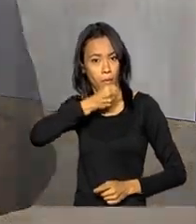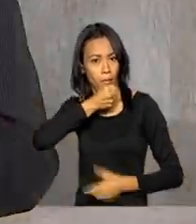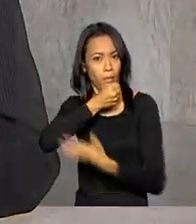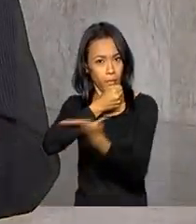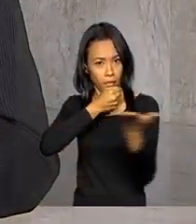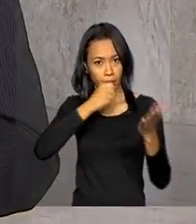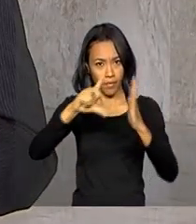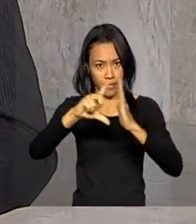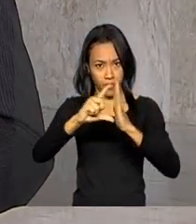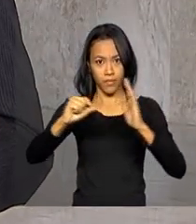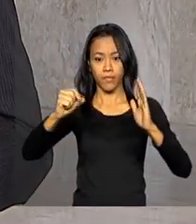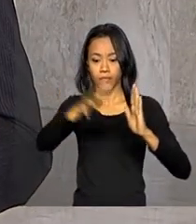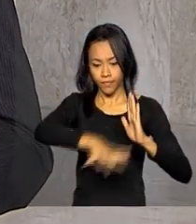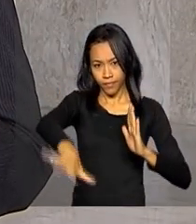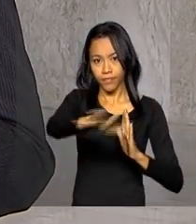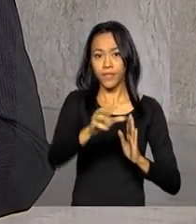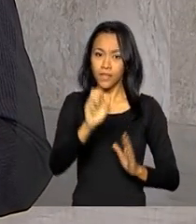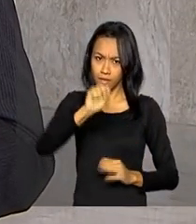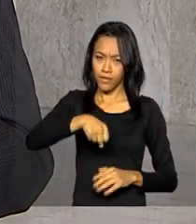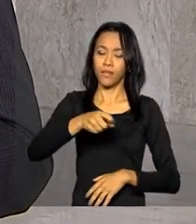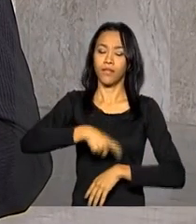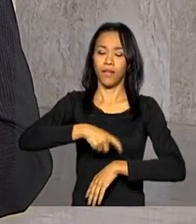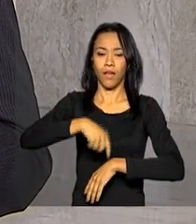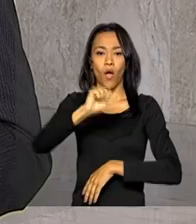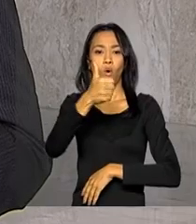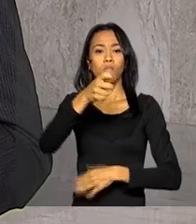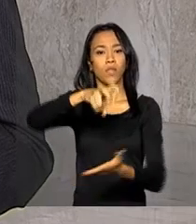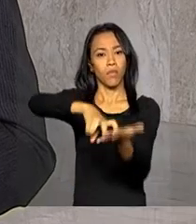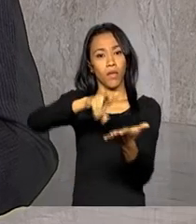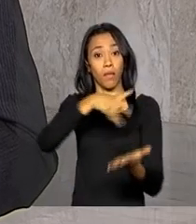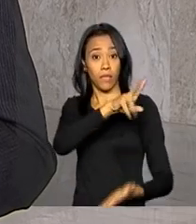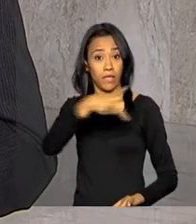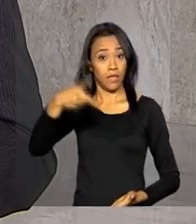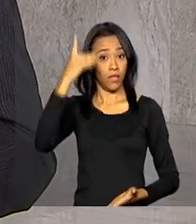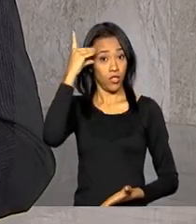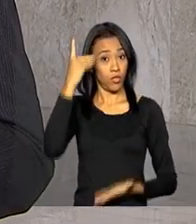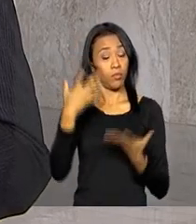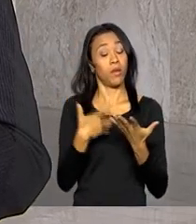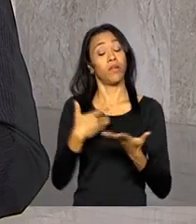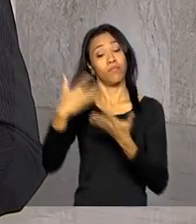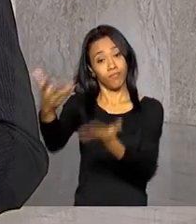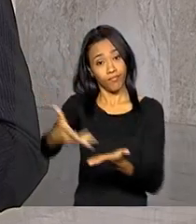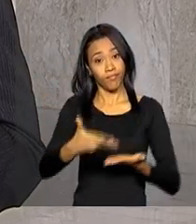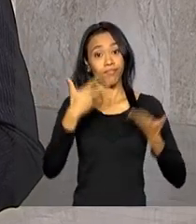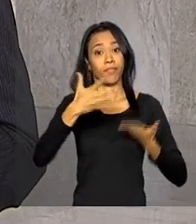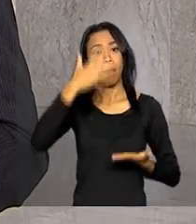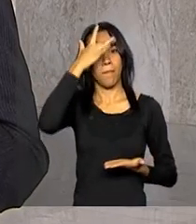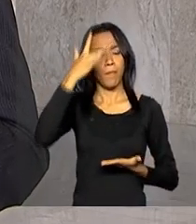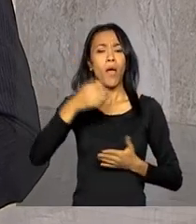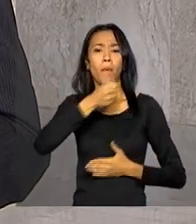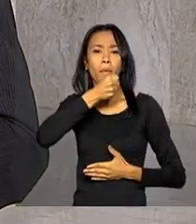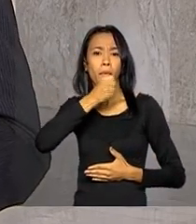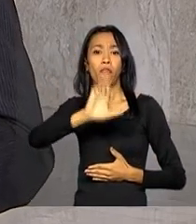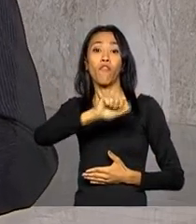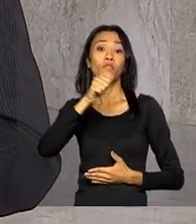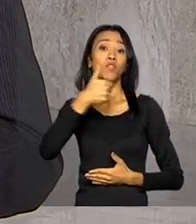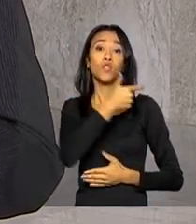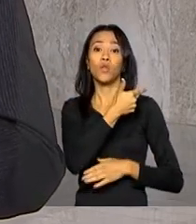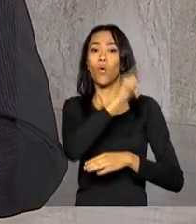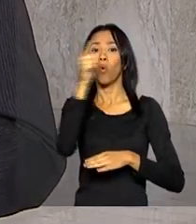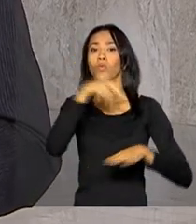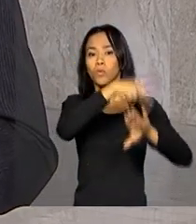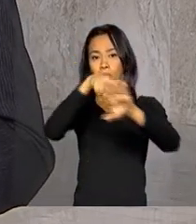Exatamente, Daniele. Agora, a partir das 11 horas da manhã, a presidenta Dilma recebe jornalistas estrangeiros para uma